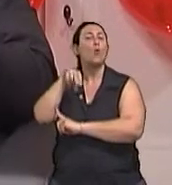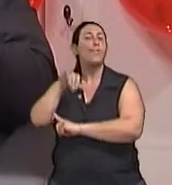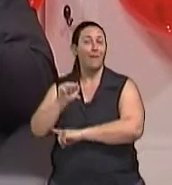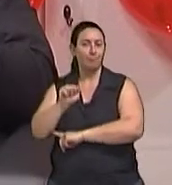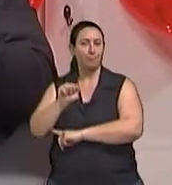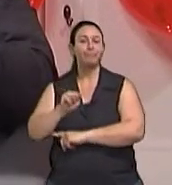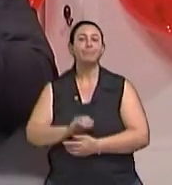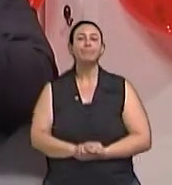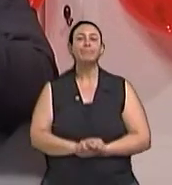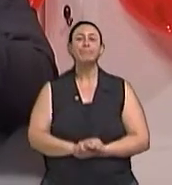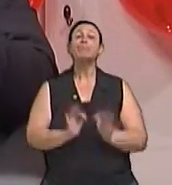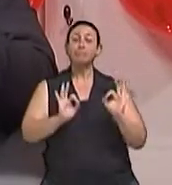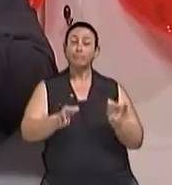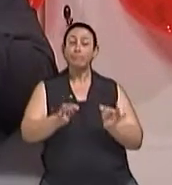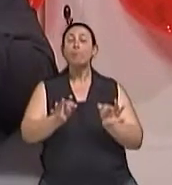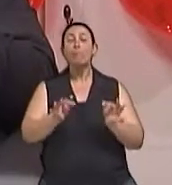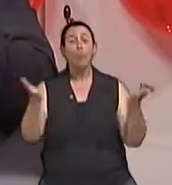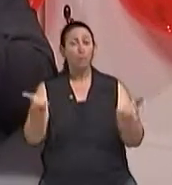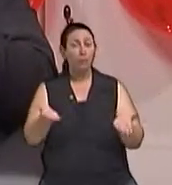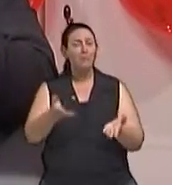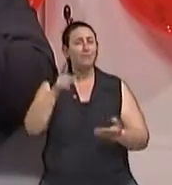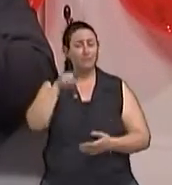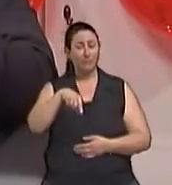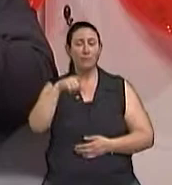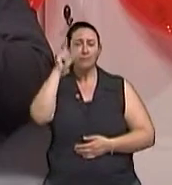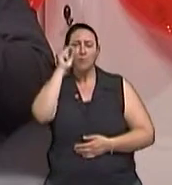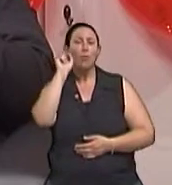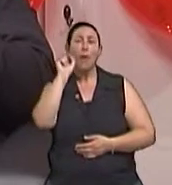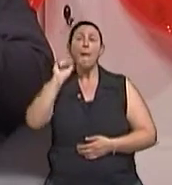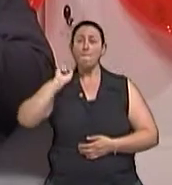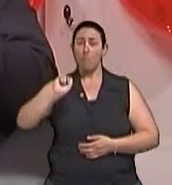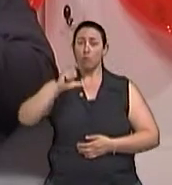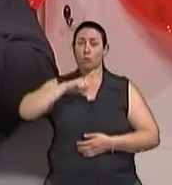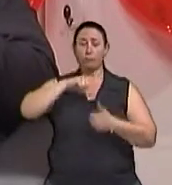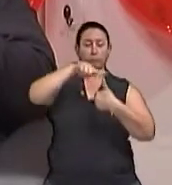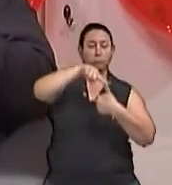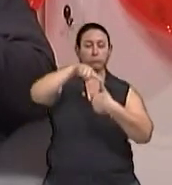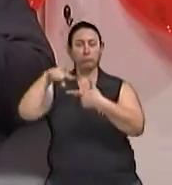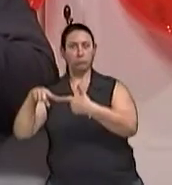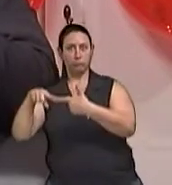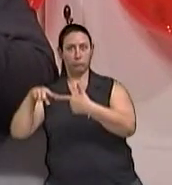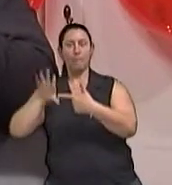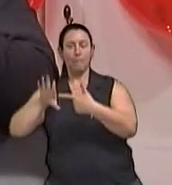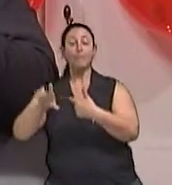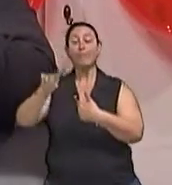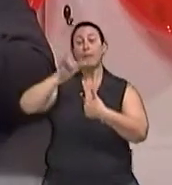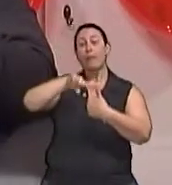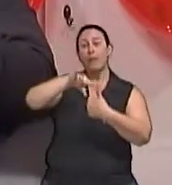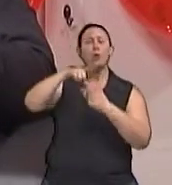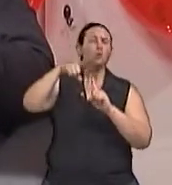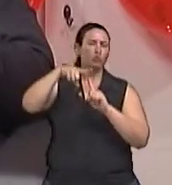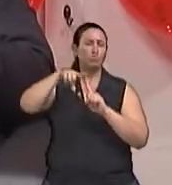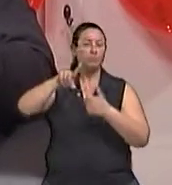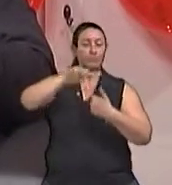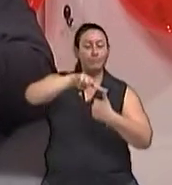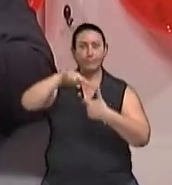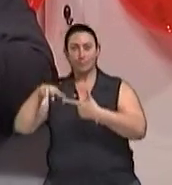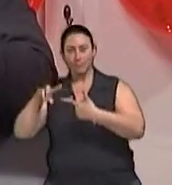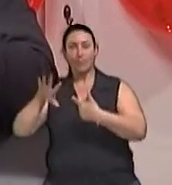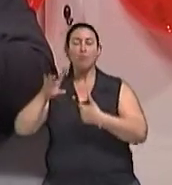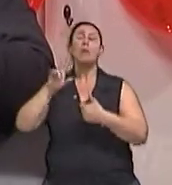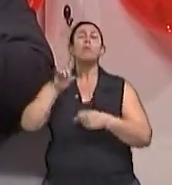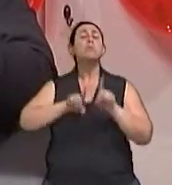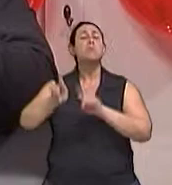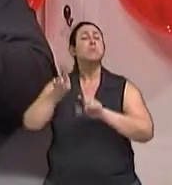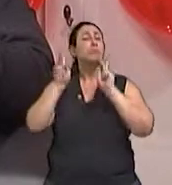insônia trata-se de um distúrbio que pode ser primário ou secundário. Ou seja, a pessoa pode ter uma insônia e não ter nenhuma